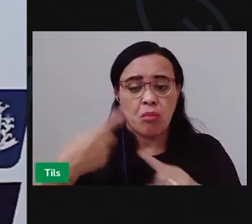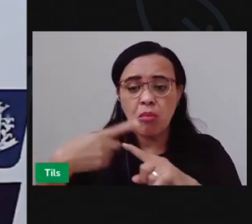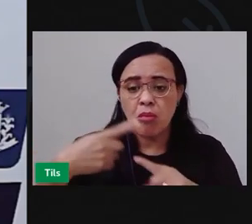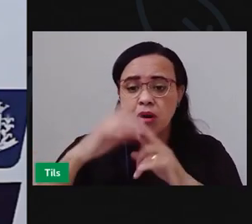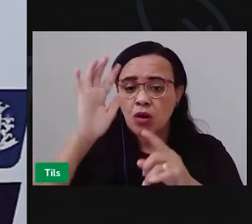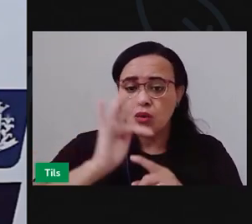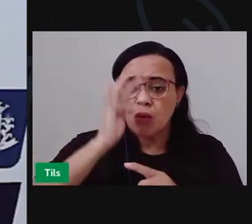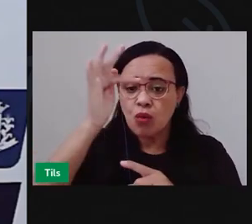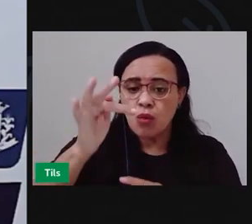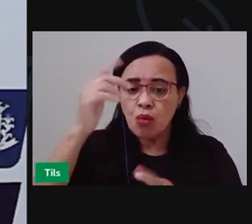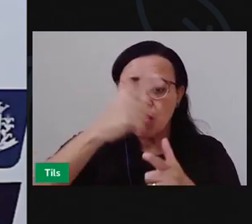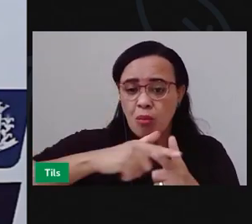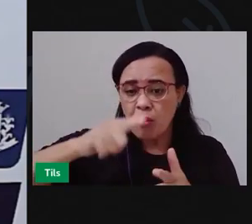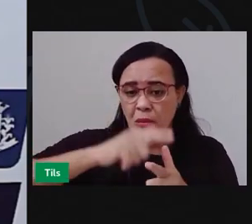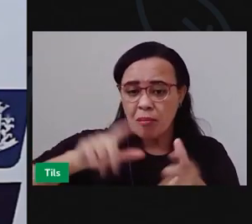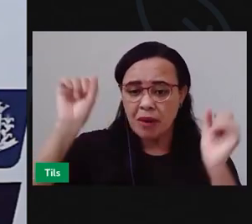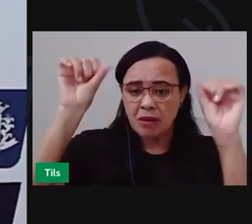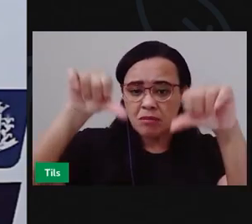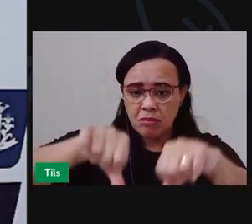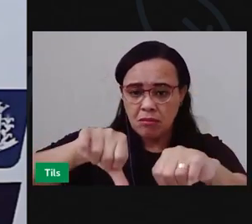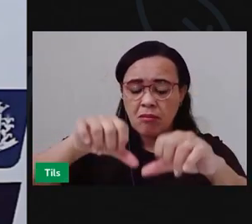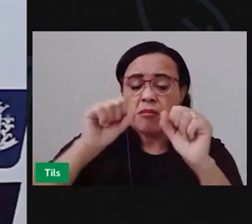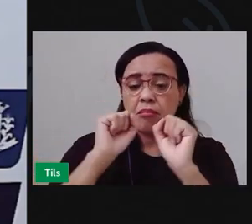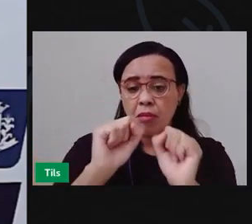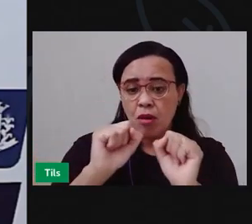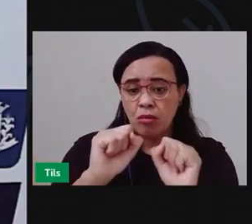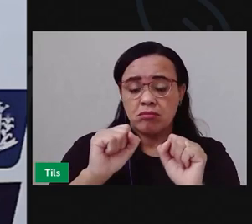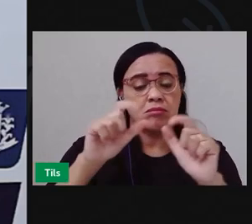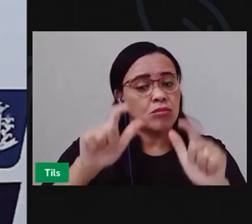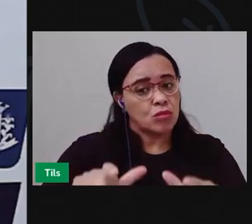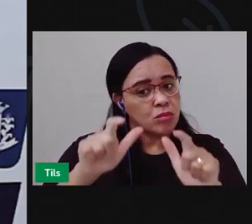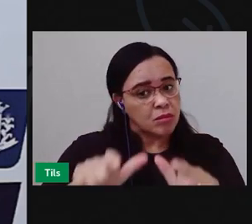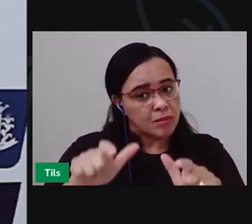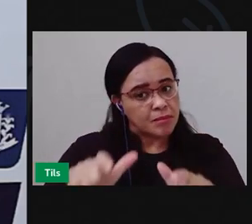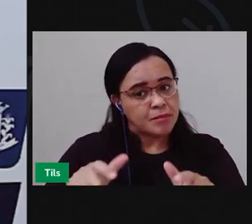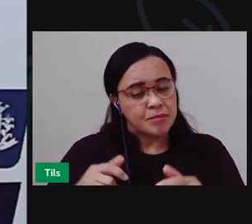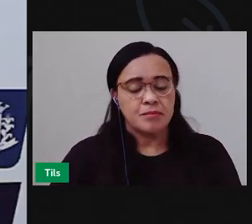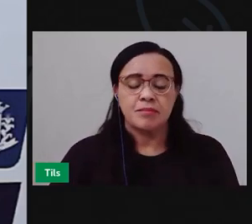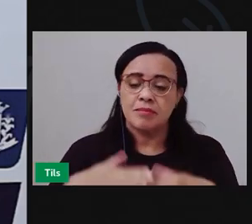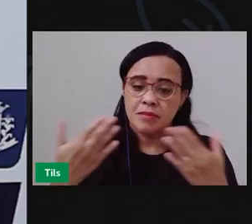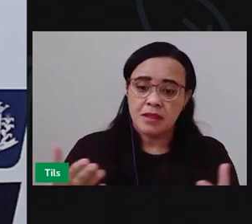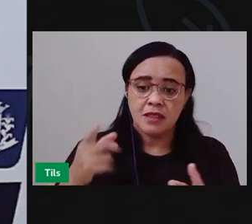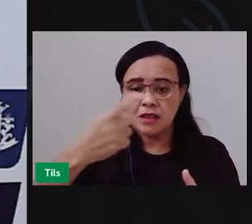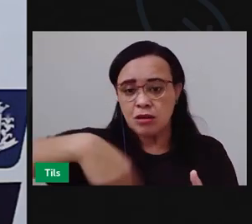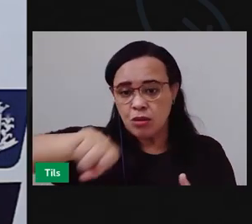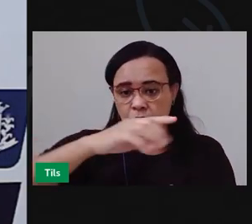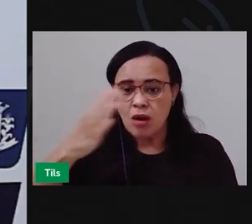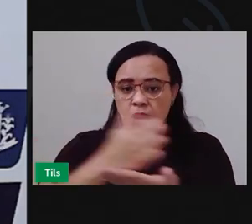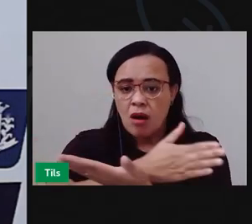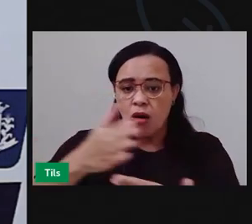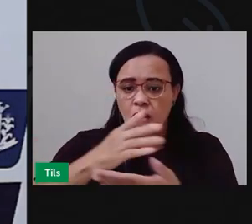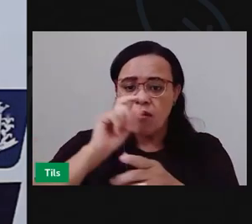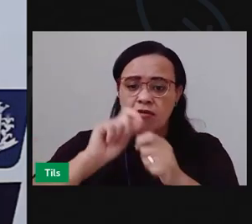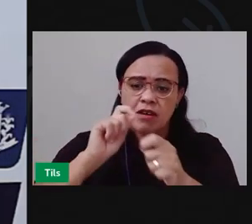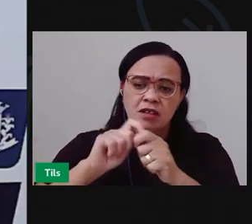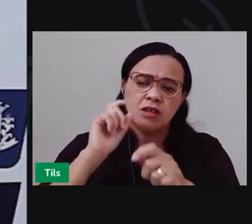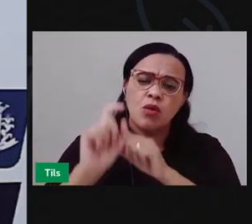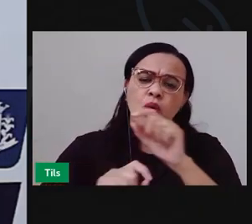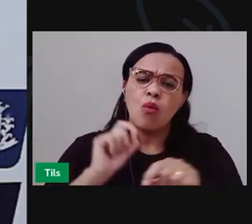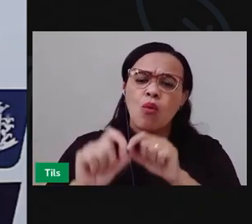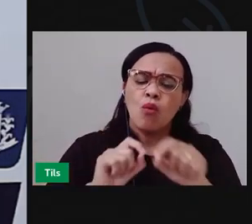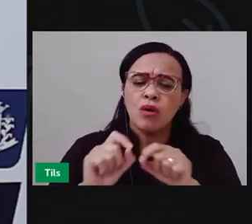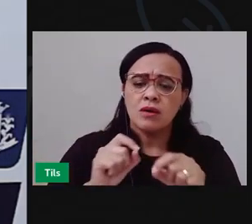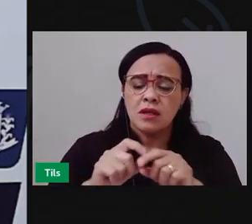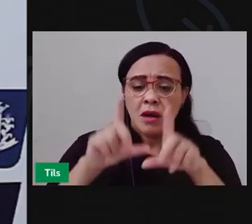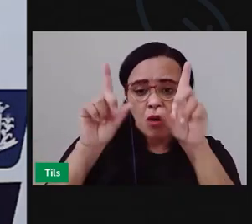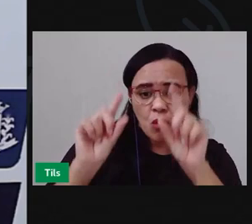a nossa saúde, quanto para o meio ambiente. E vimos algumas ações que nós podemos fazer para